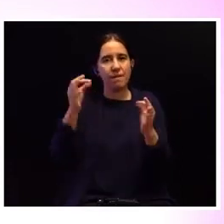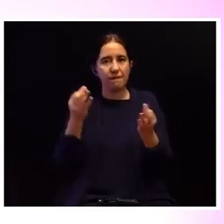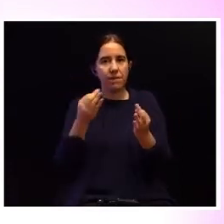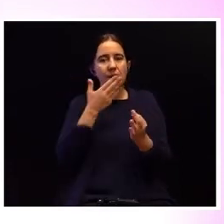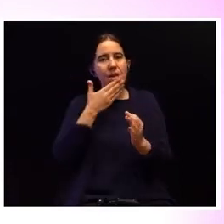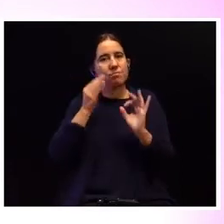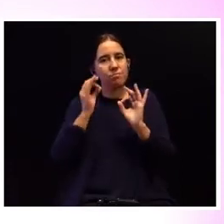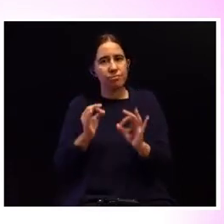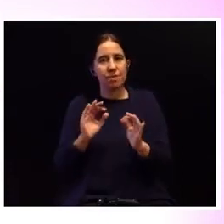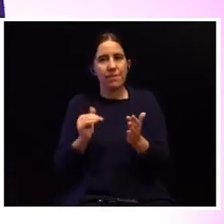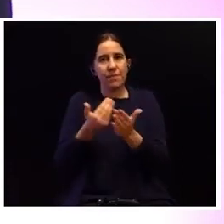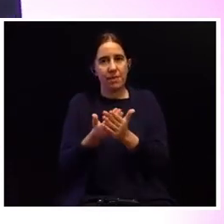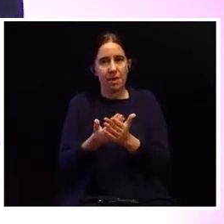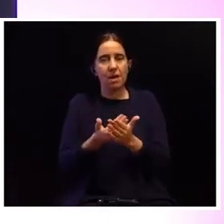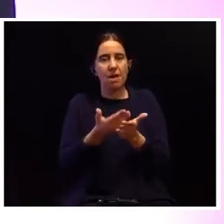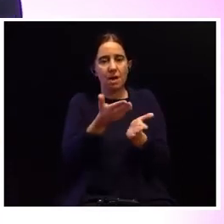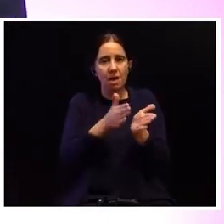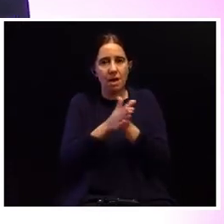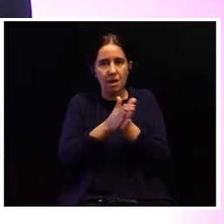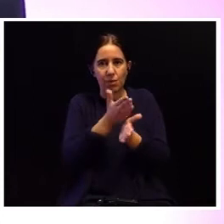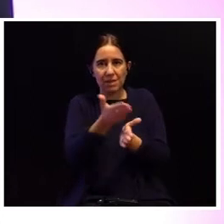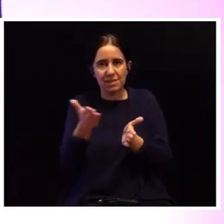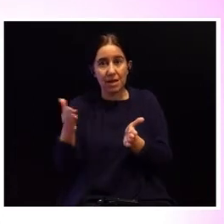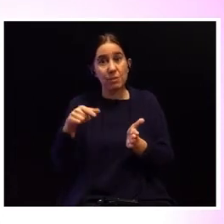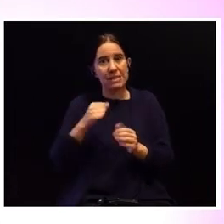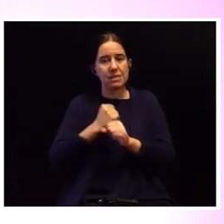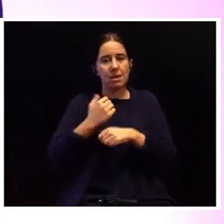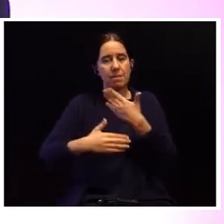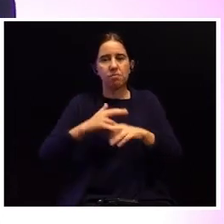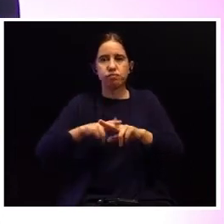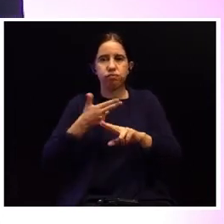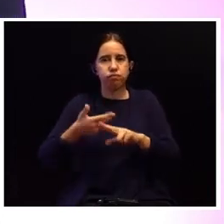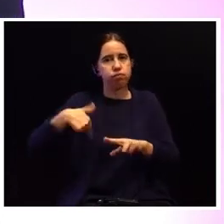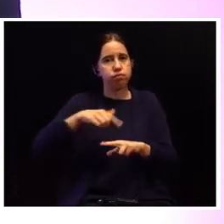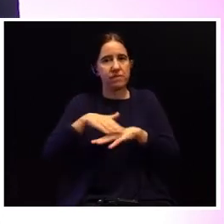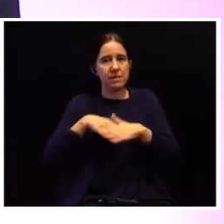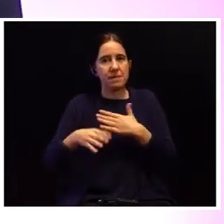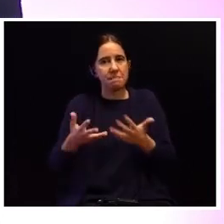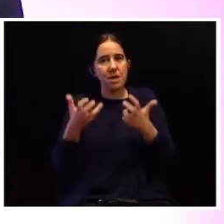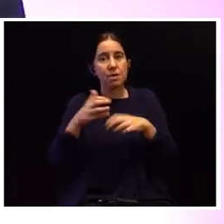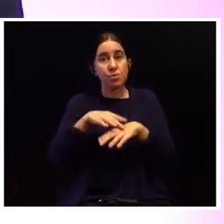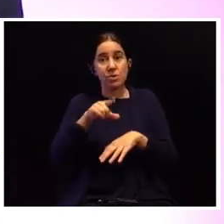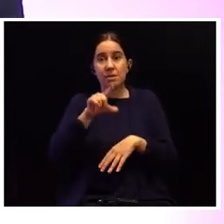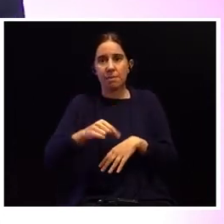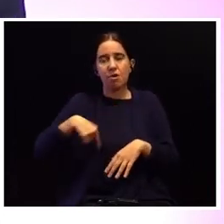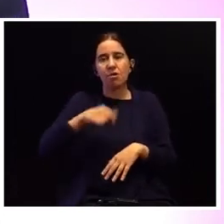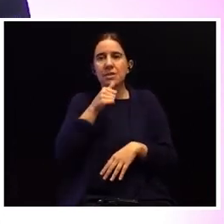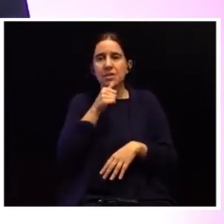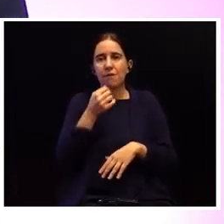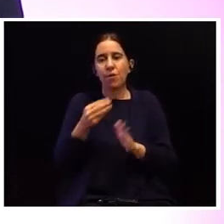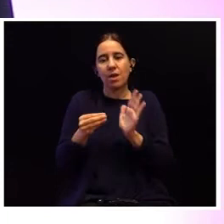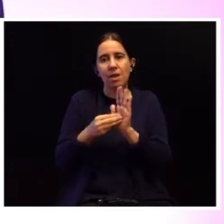efetivamente utilizadas e esse é o trabalho intenso que queremos fazer e por isso também decidimos criar,